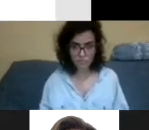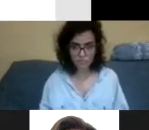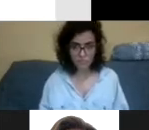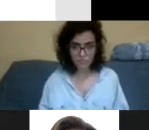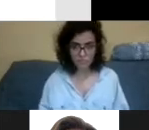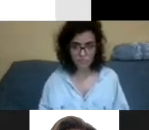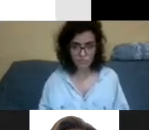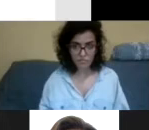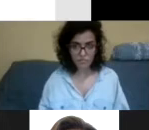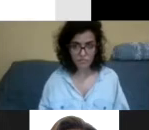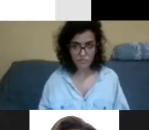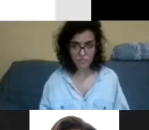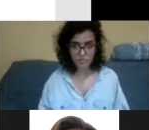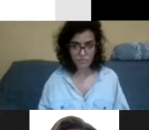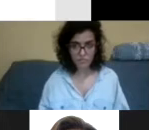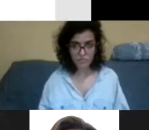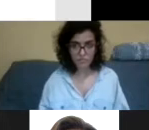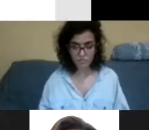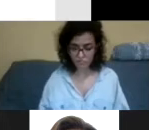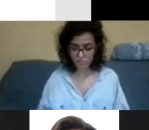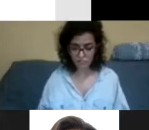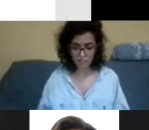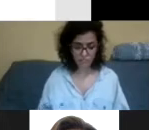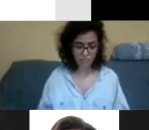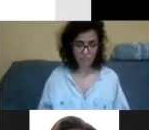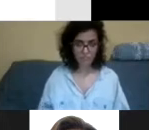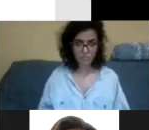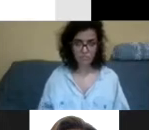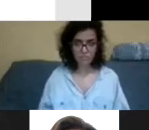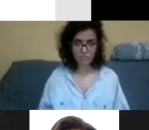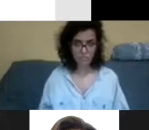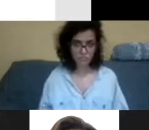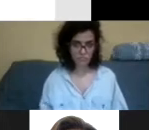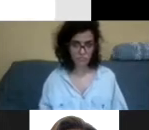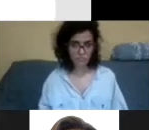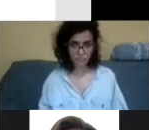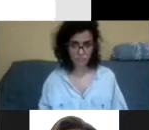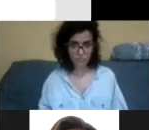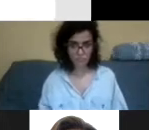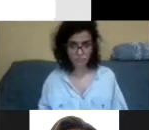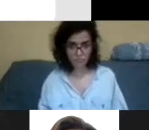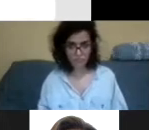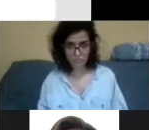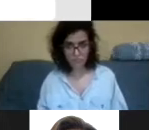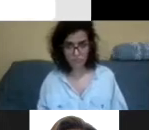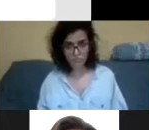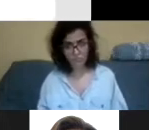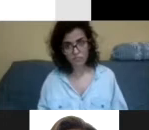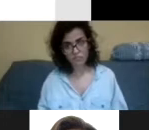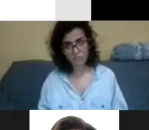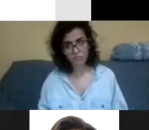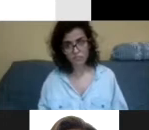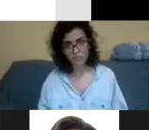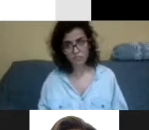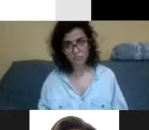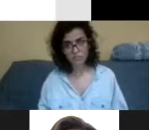caixa alta, tudo em caixa alta. Tem gente que prefere caixa alta e baixa, isso daí, o seu grupo de validação que vai dizer. Não